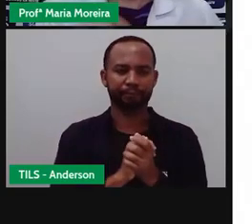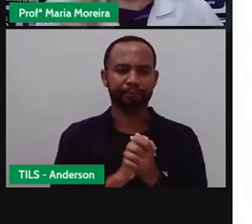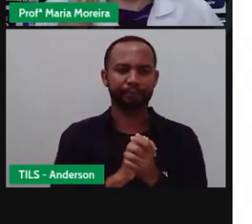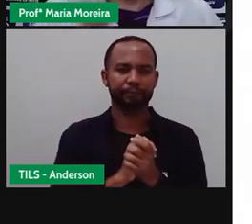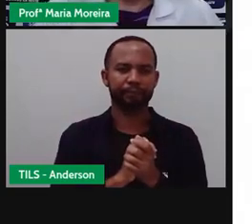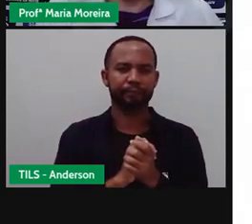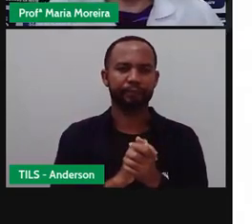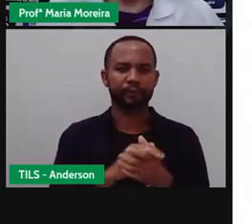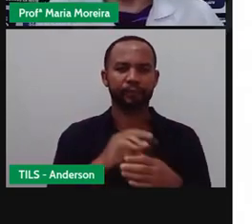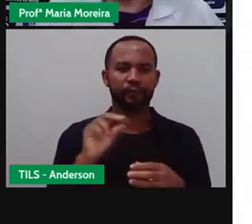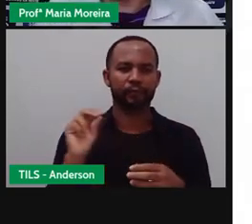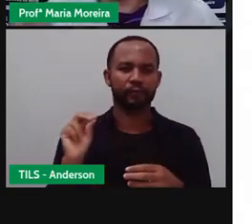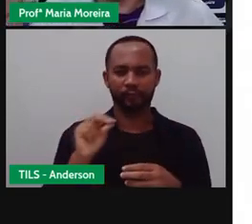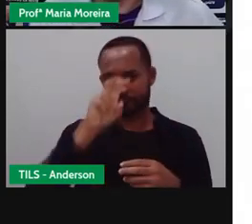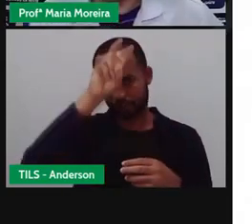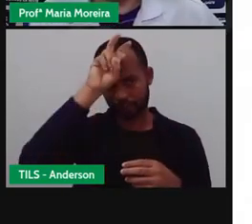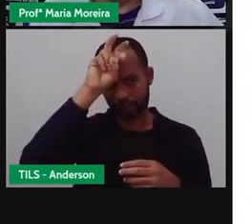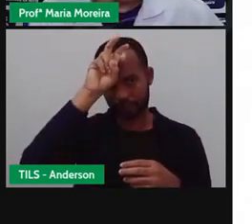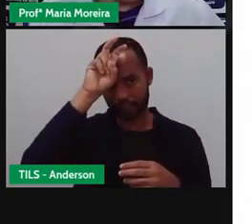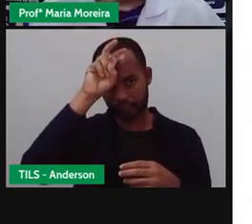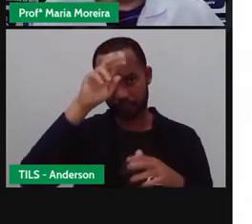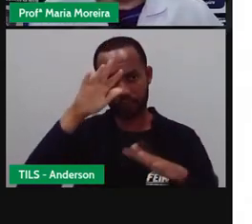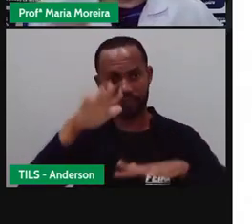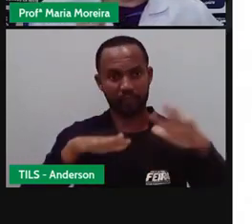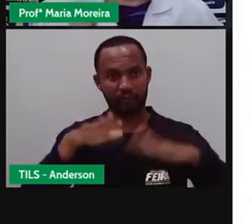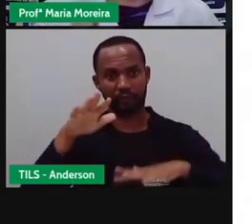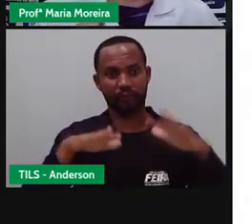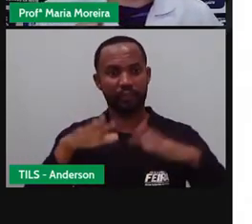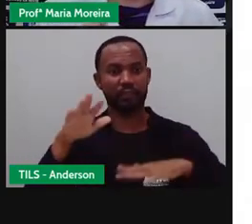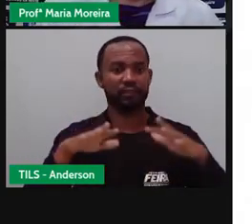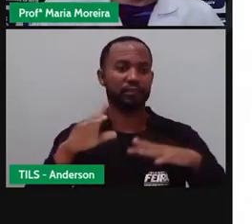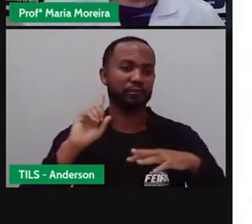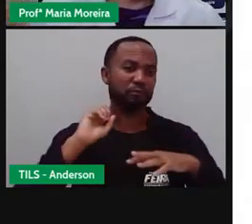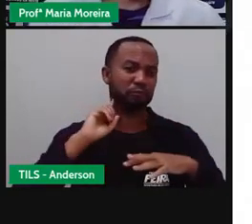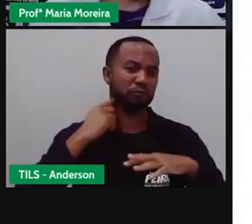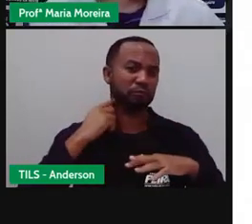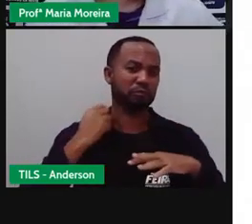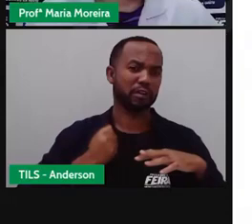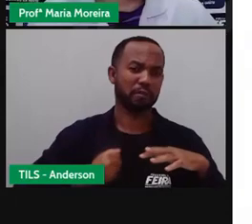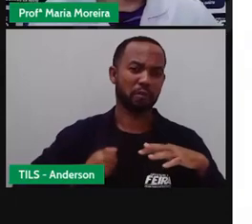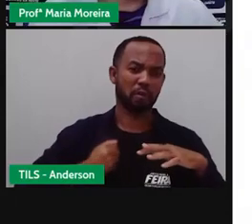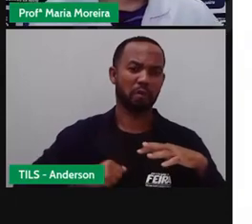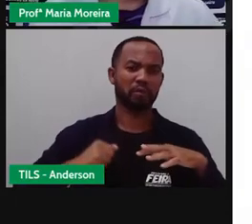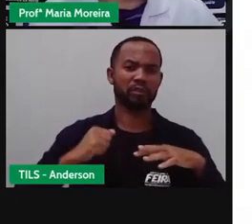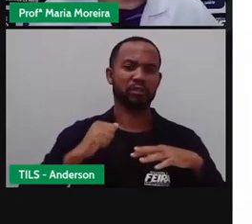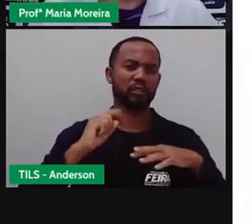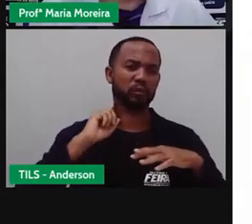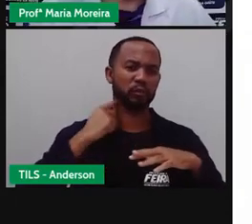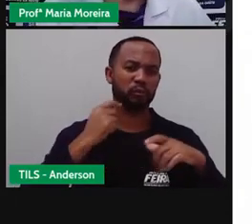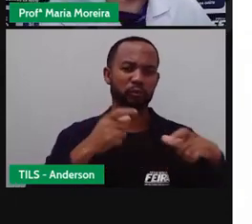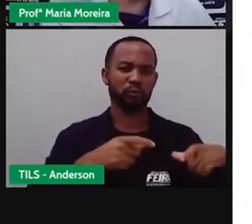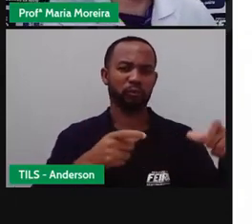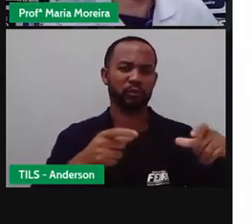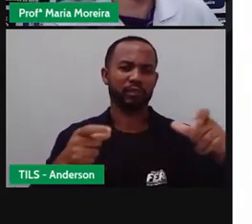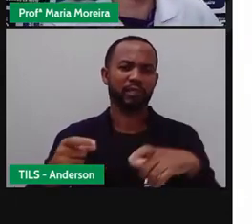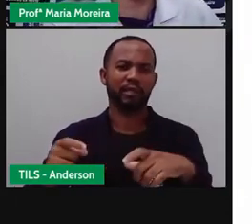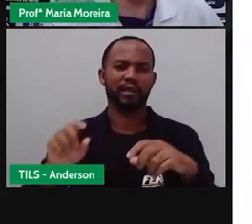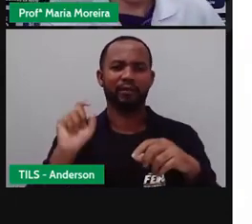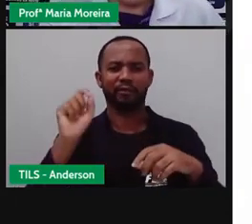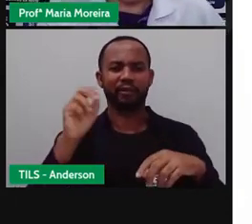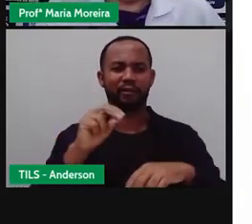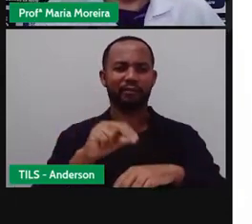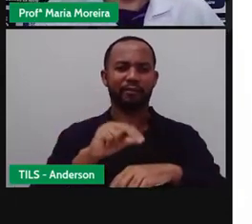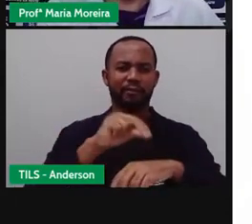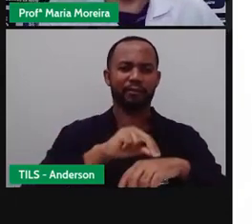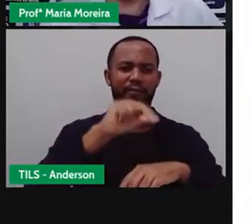Essa mosca, na verdade, ela pode ter passado o cocô do cachorro, pelo esgoto. E aí essa mosca acaba trazendo